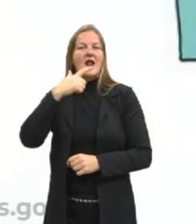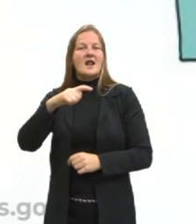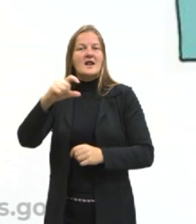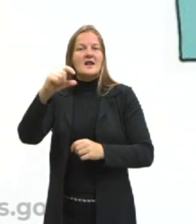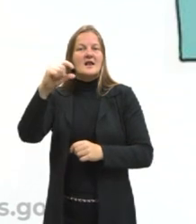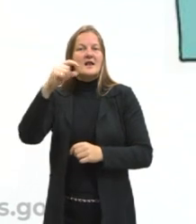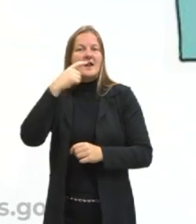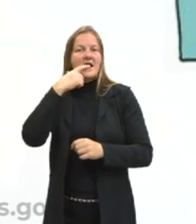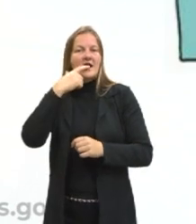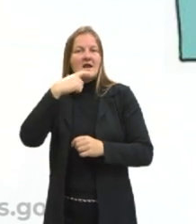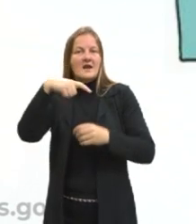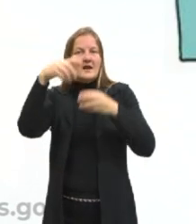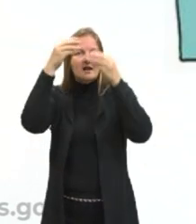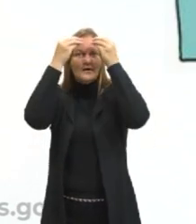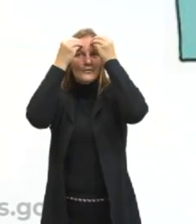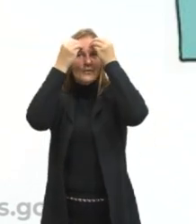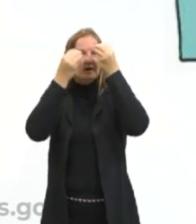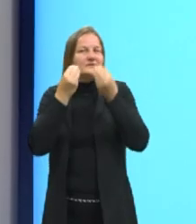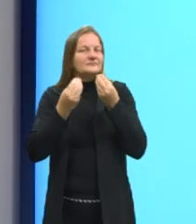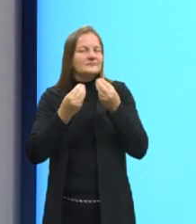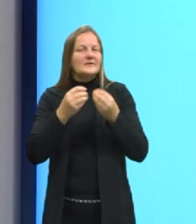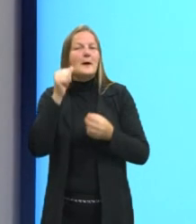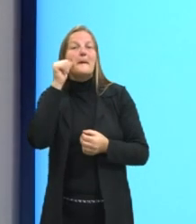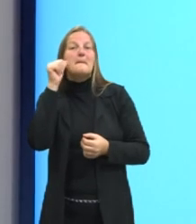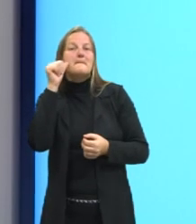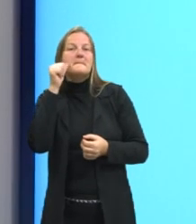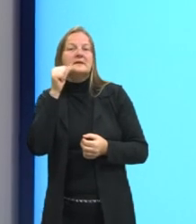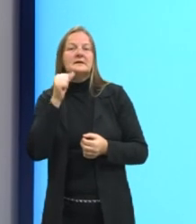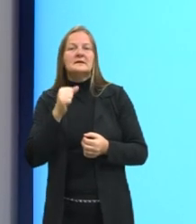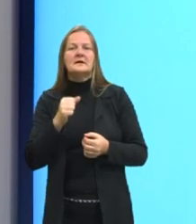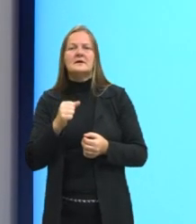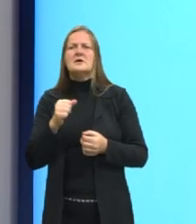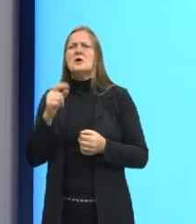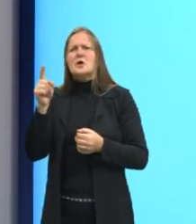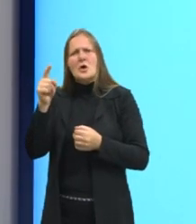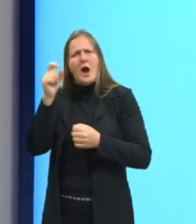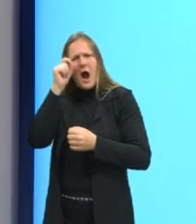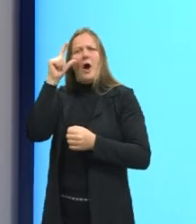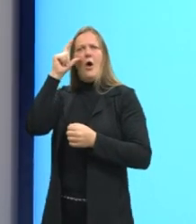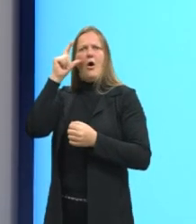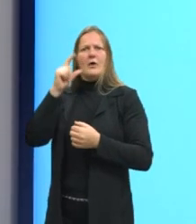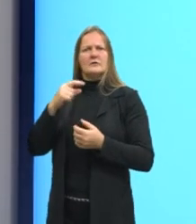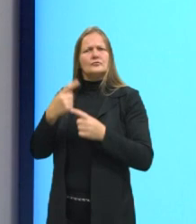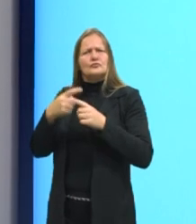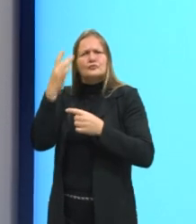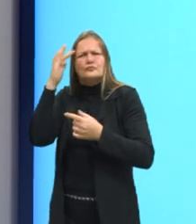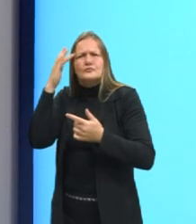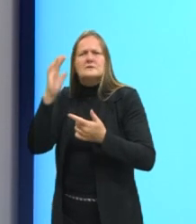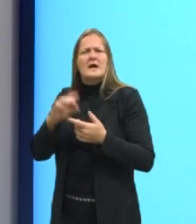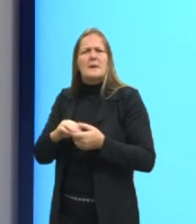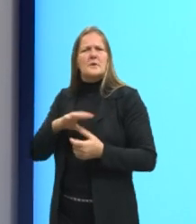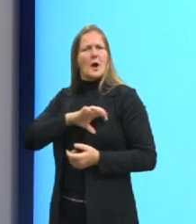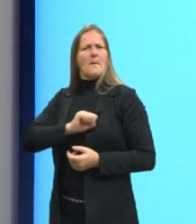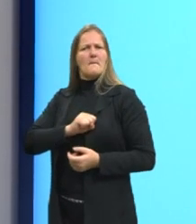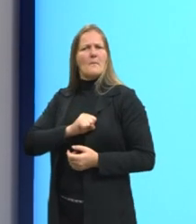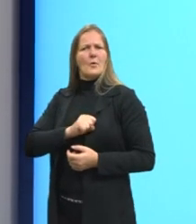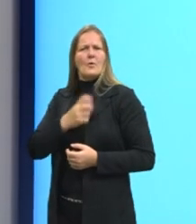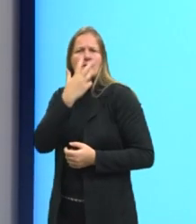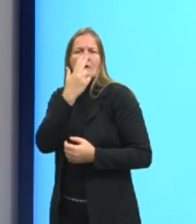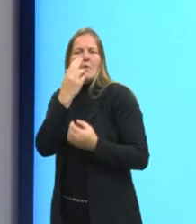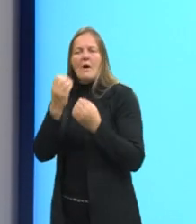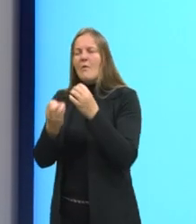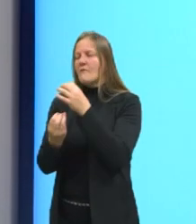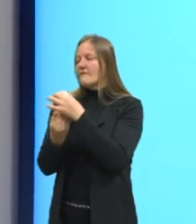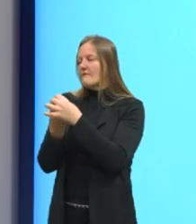E daí tem um casal conversando e a menina diz Acorda, Armando. Você não sabe que o amor é como uma